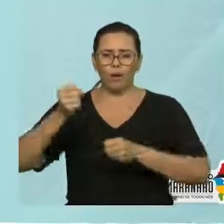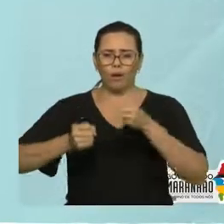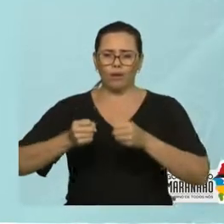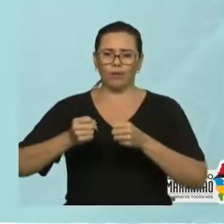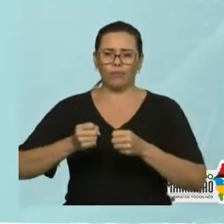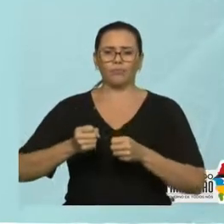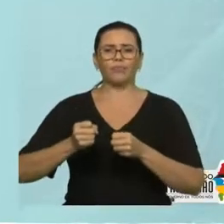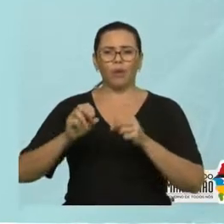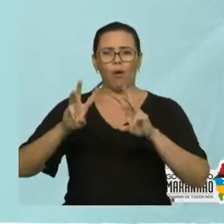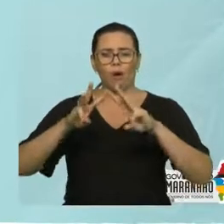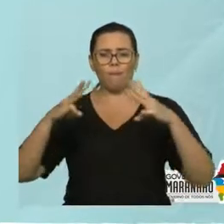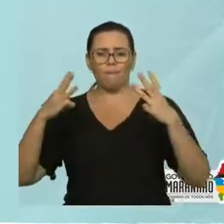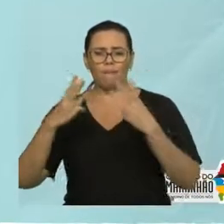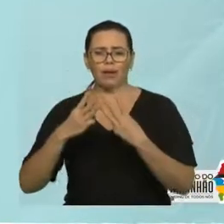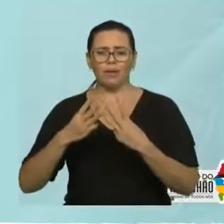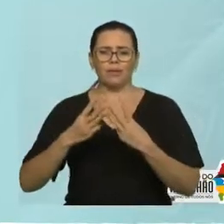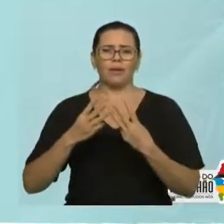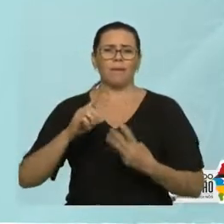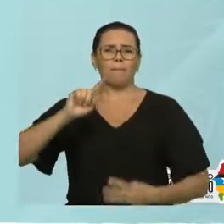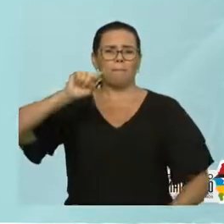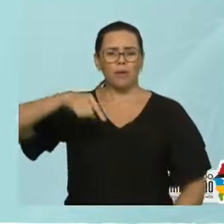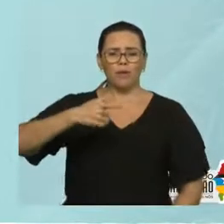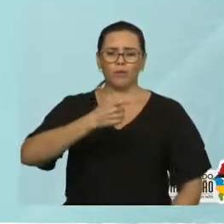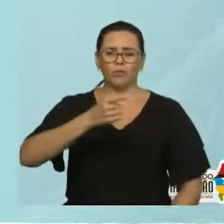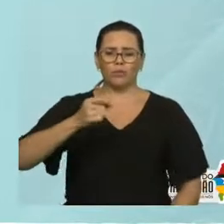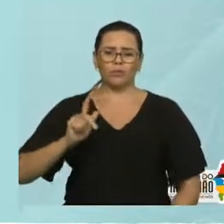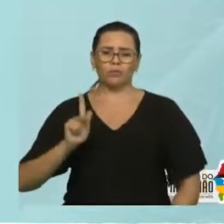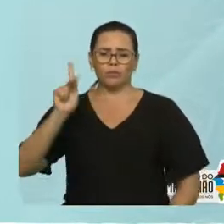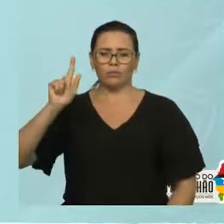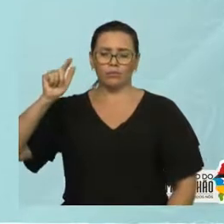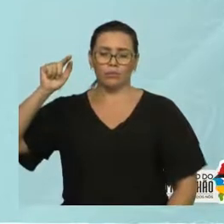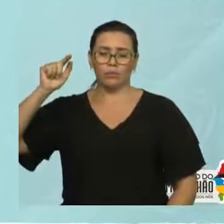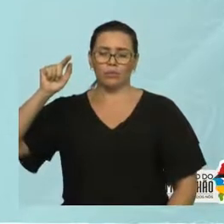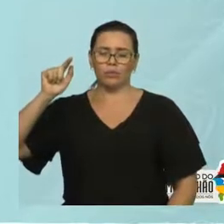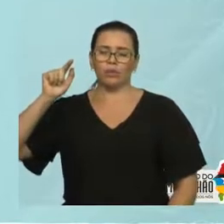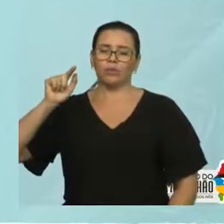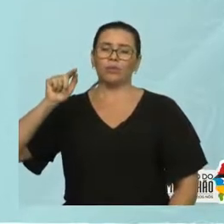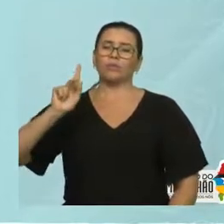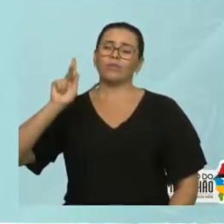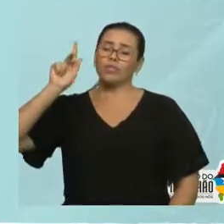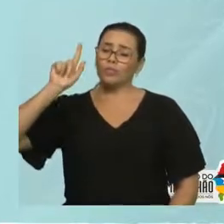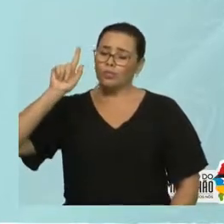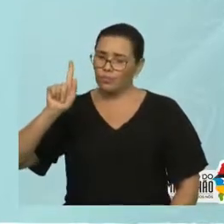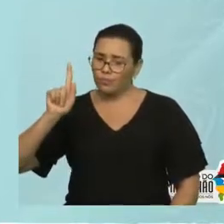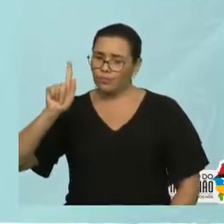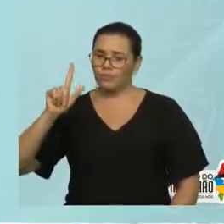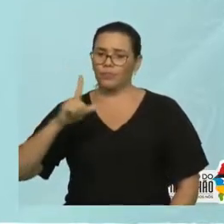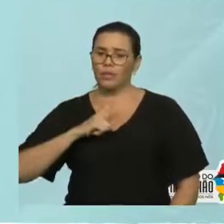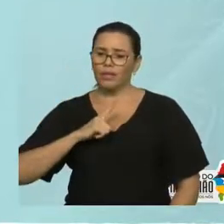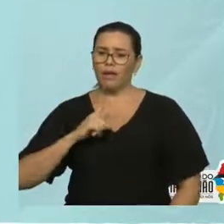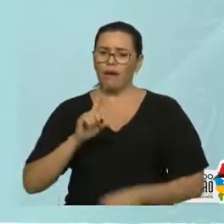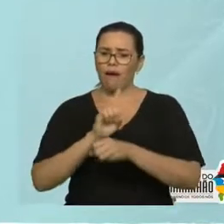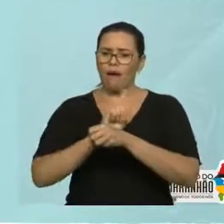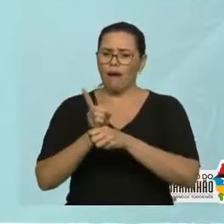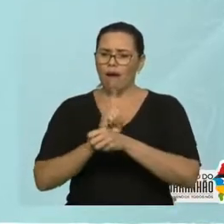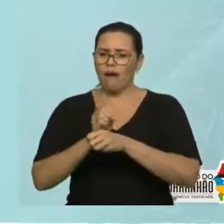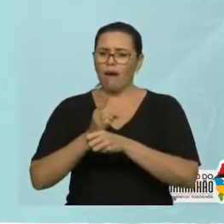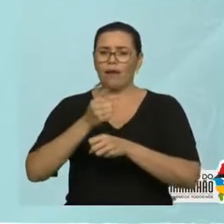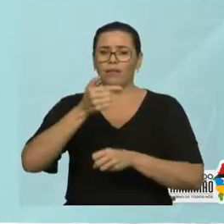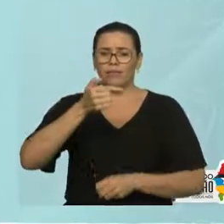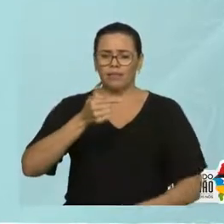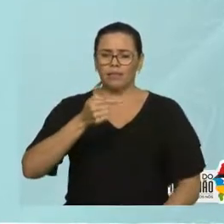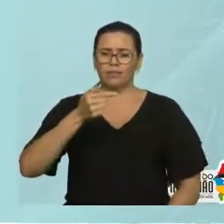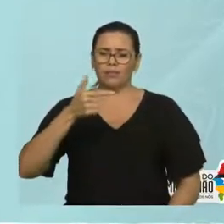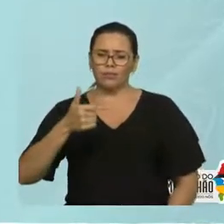de 1.200 quilos tem uma velocidade de 72 km por hora. Quando os freios são acionados, provocando uma desaceleração constante